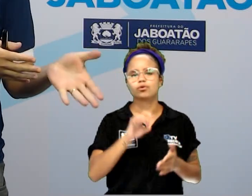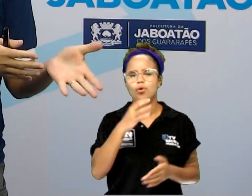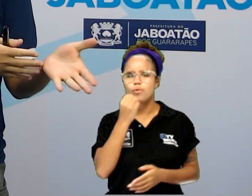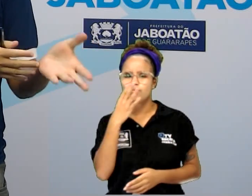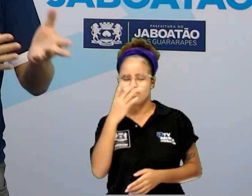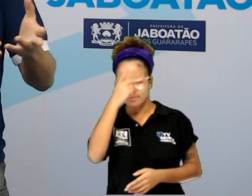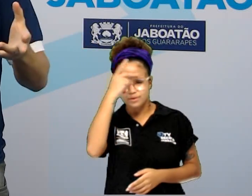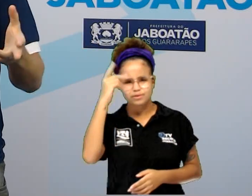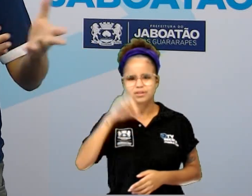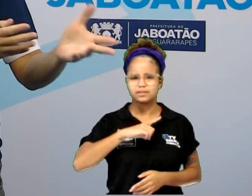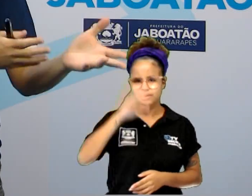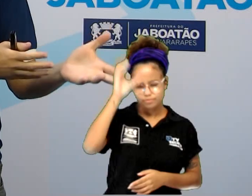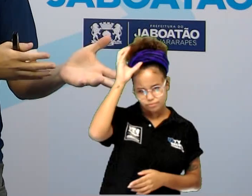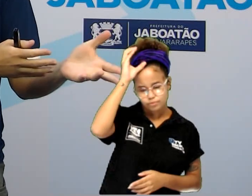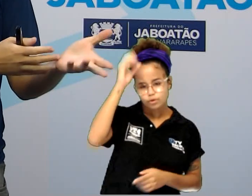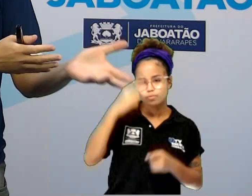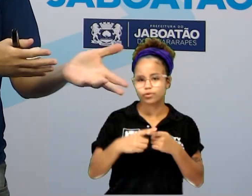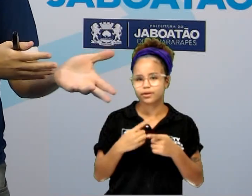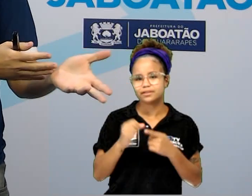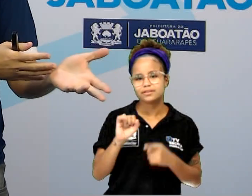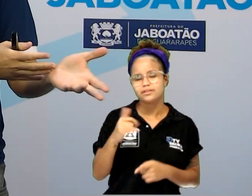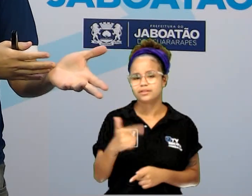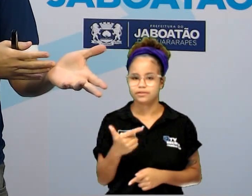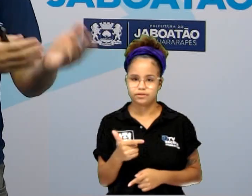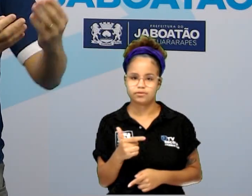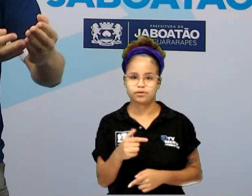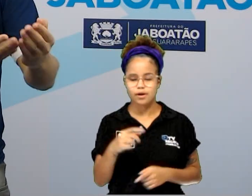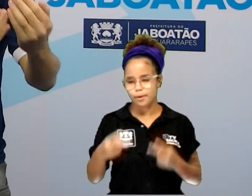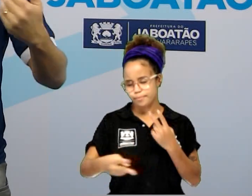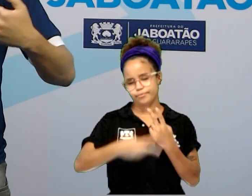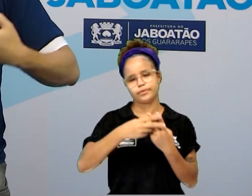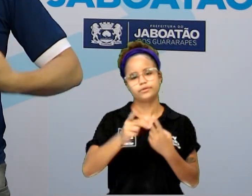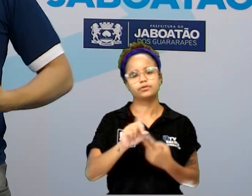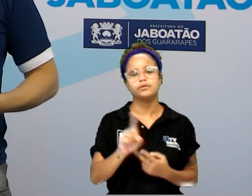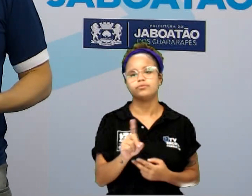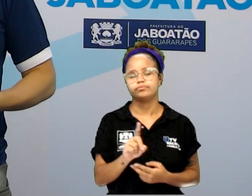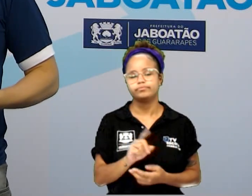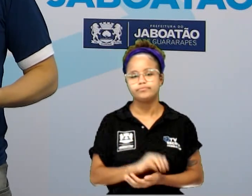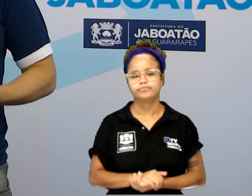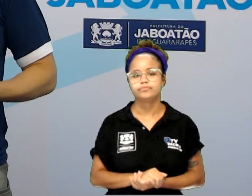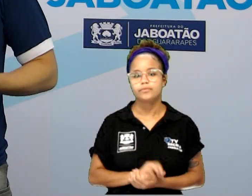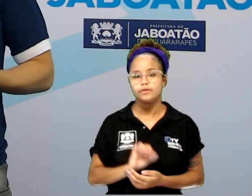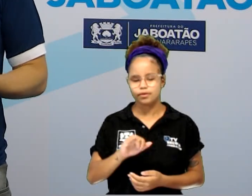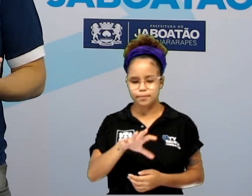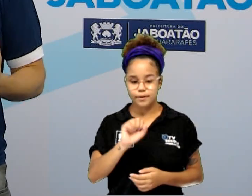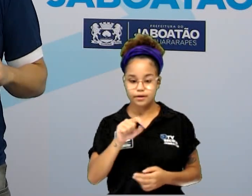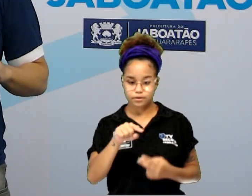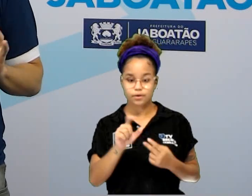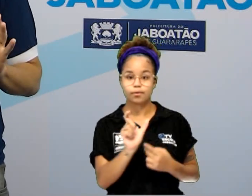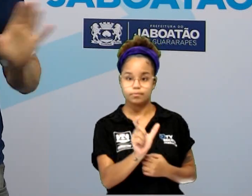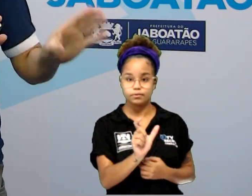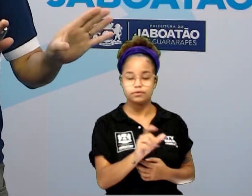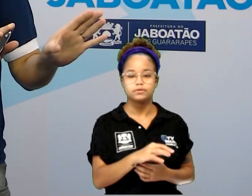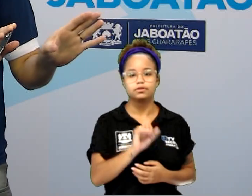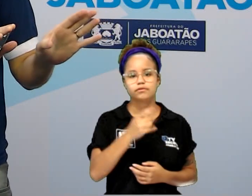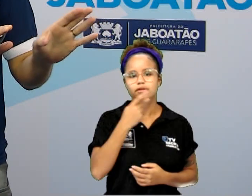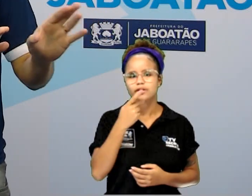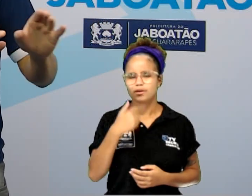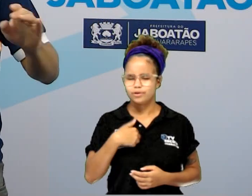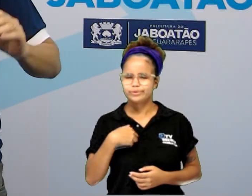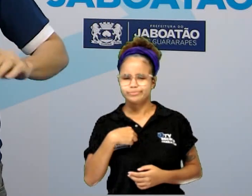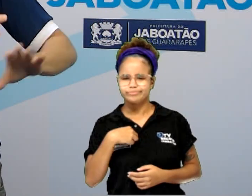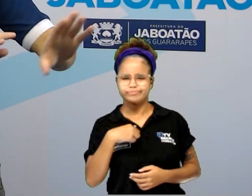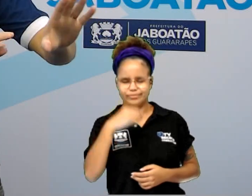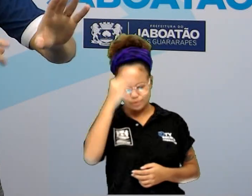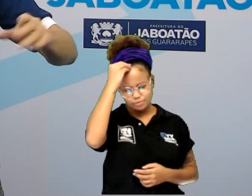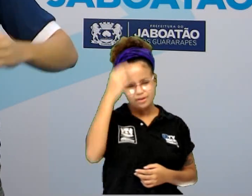quem é culpado, porque se você não está culpado, você não vai ser preso. Pedindo habeas corpus preventivo é como se você estivesse dizendo que você é culpado. Por